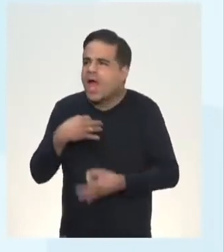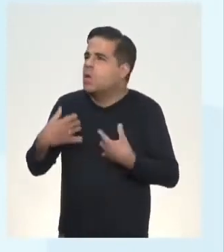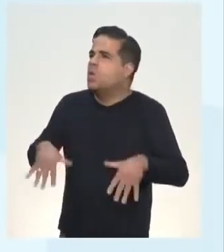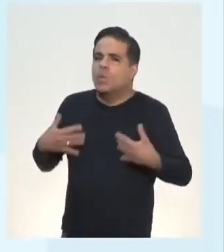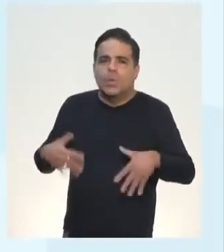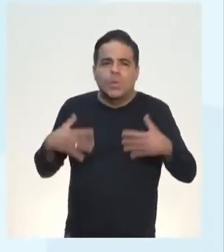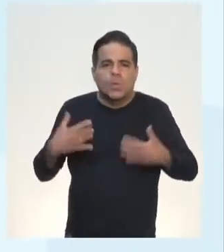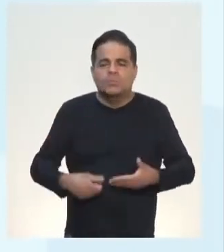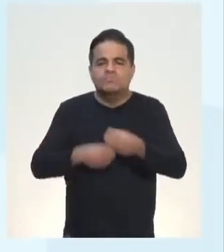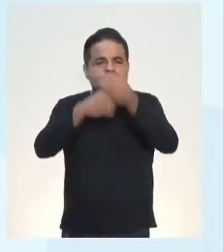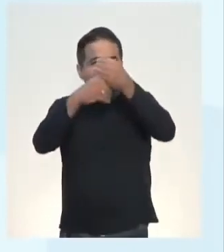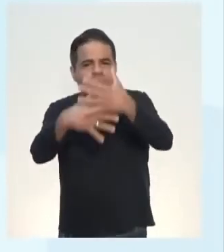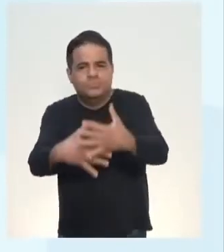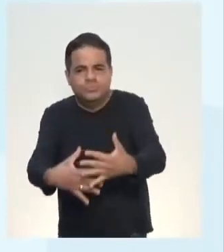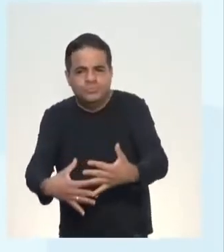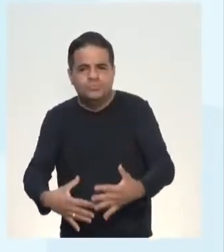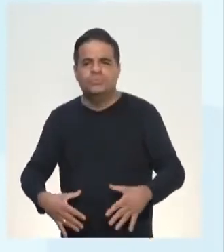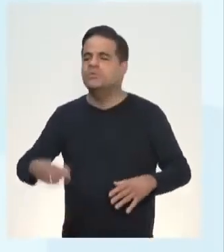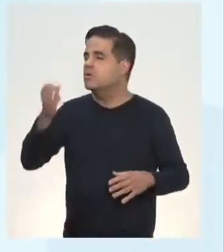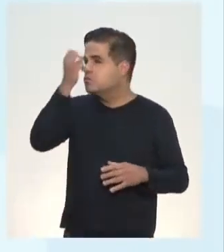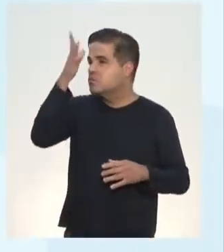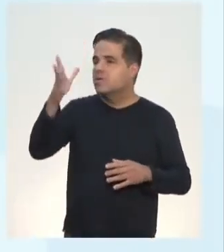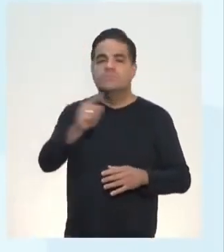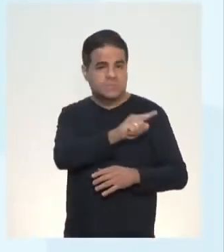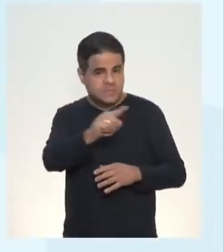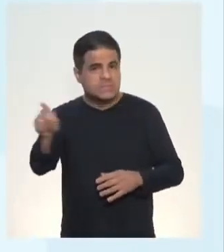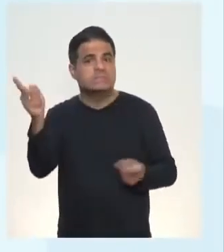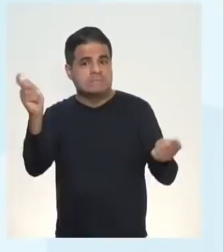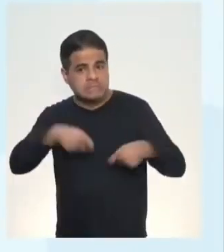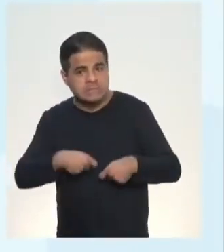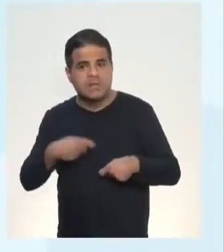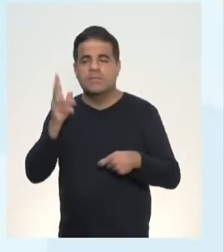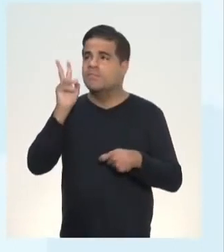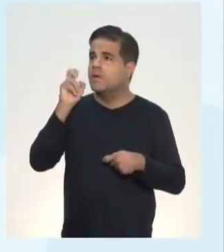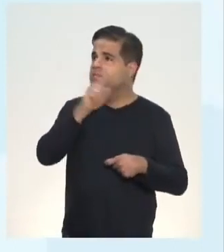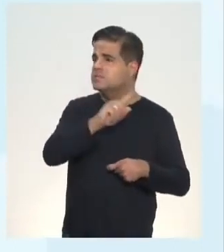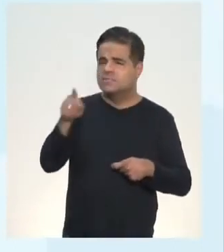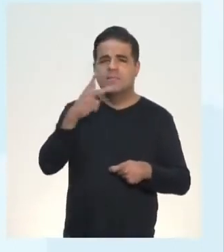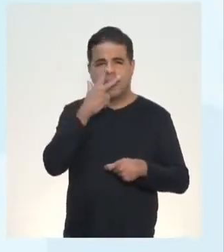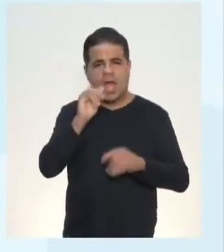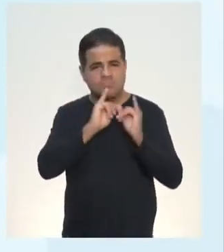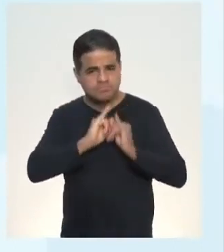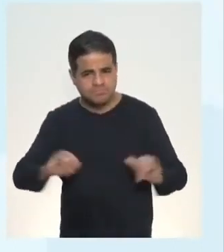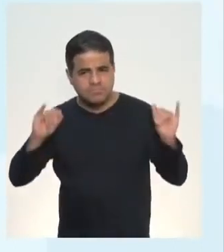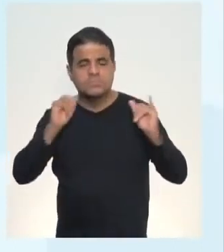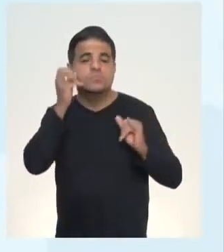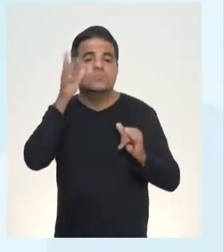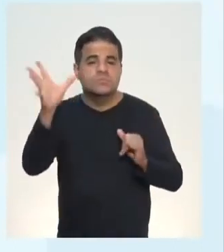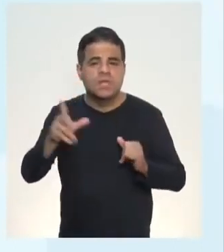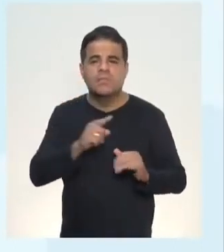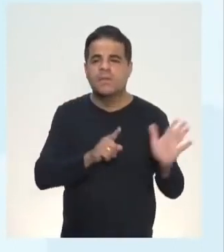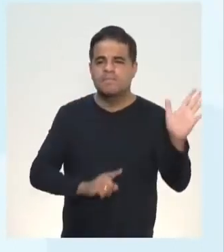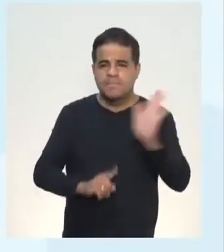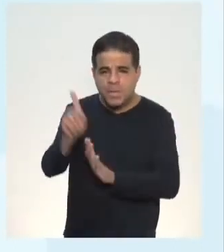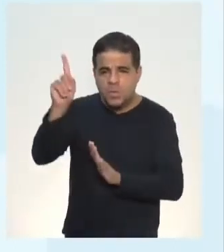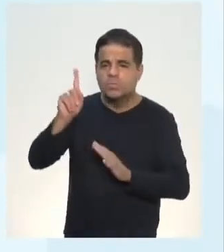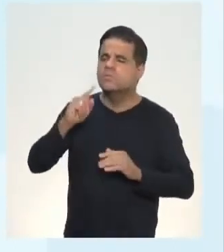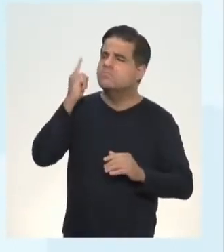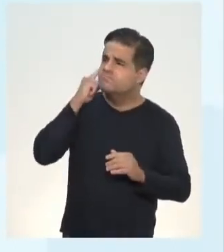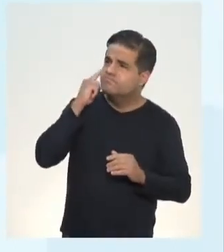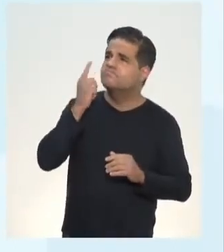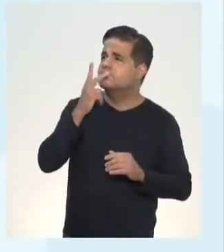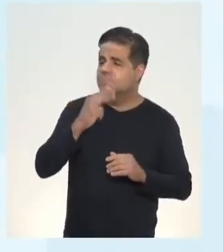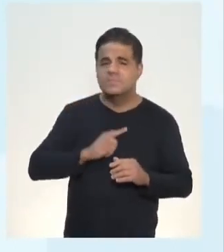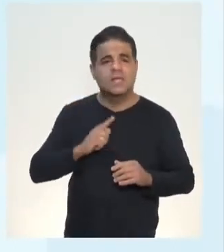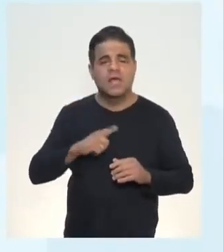polêmica, polêmica. pergunta, mas é o que você percebe a partir dessa manchete. Acho que foi isso. Eu não me lembro bem a pergunta que eu fiz, mas a